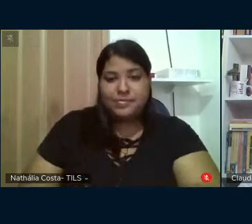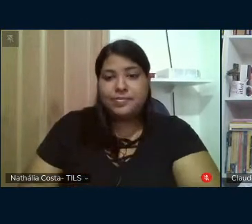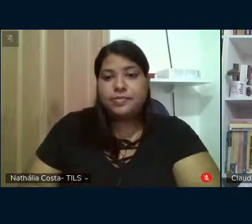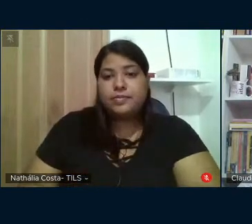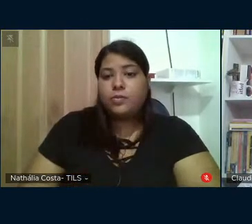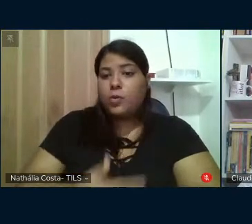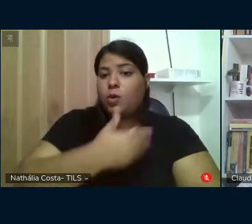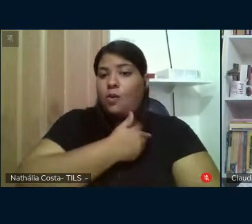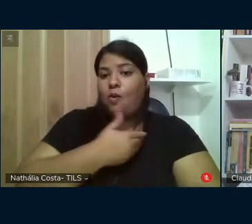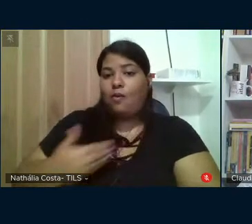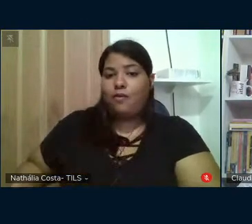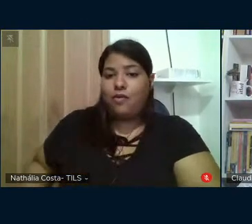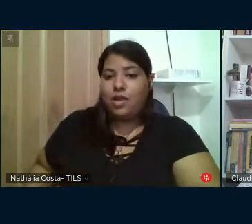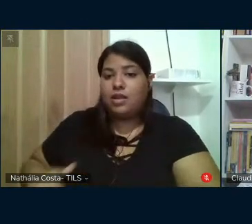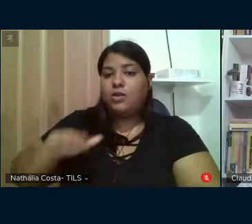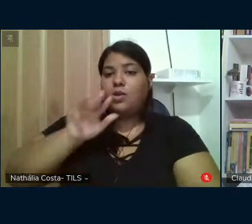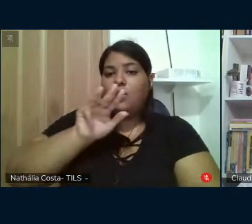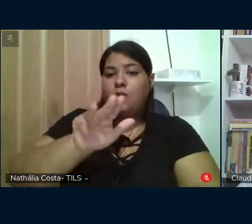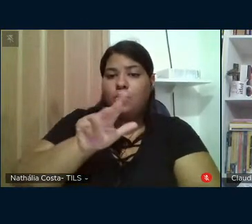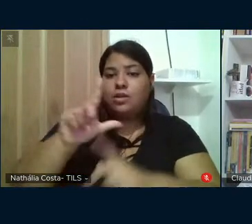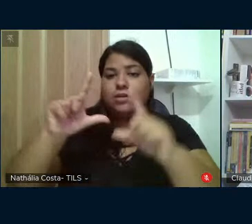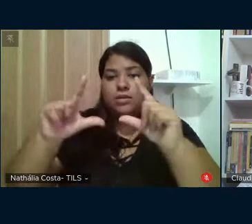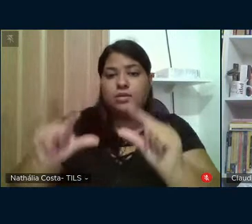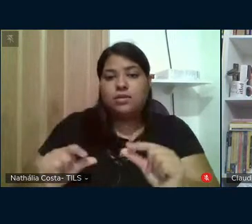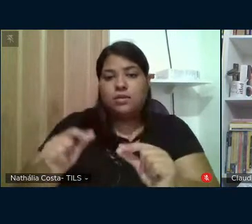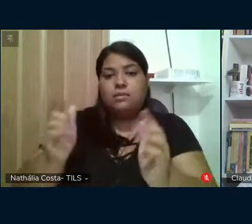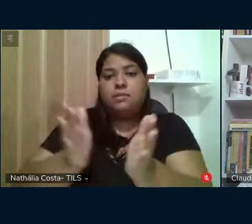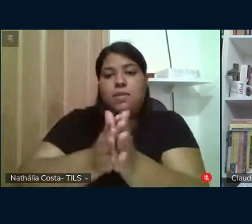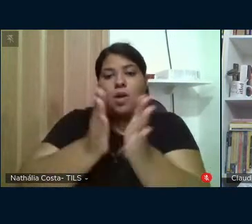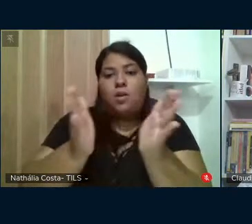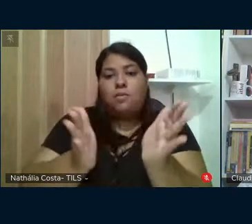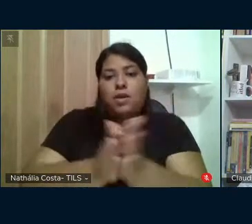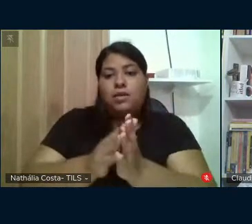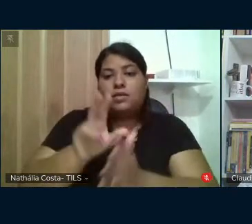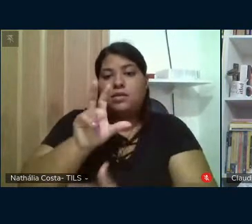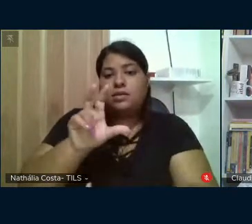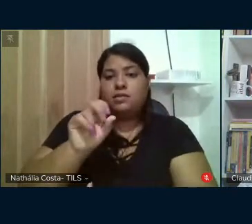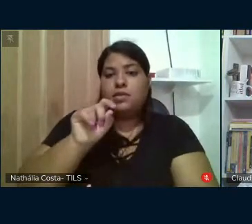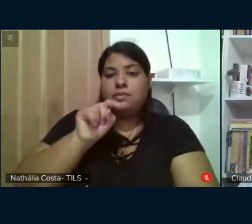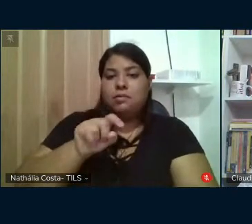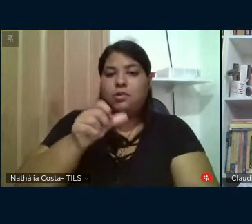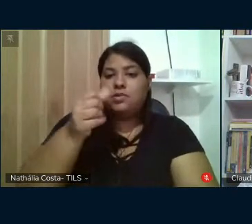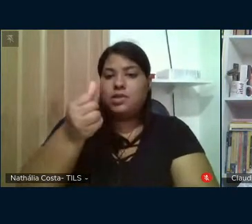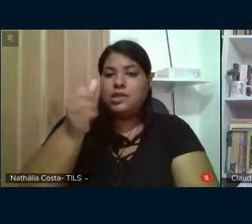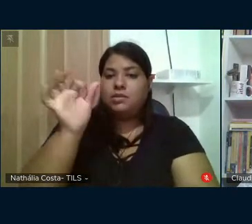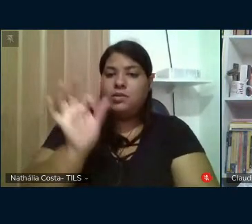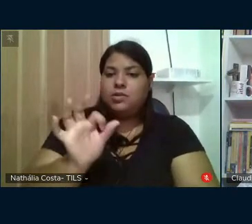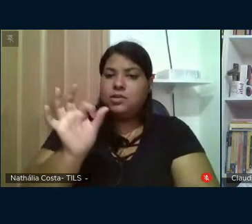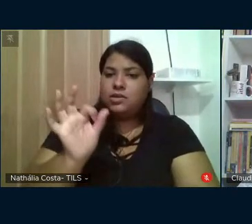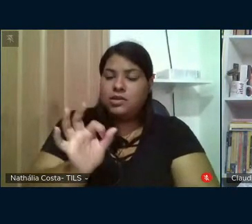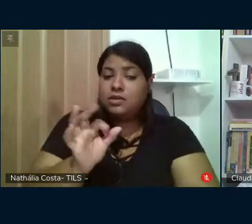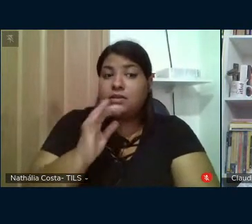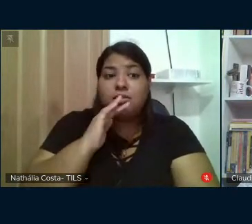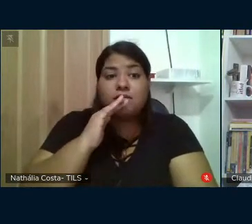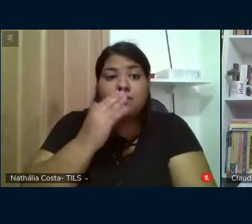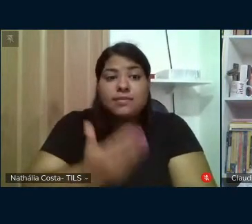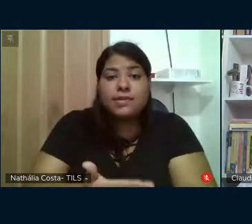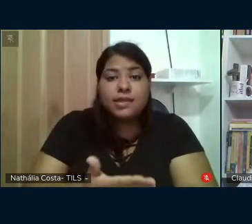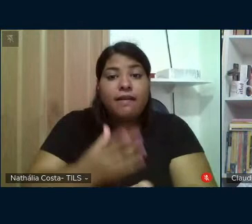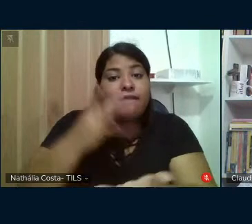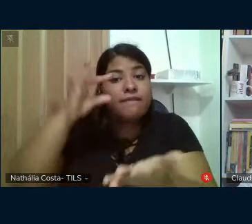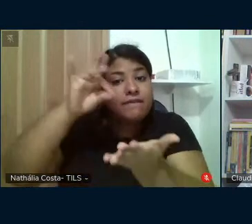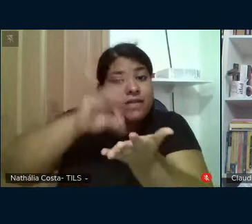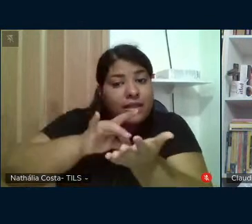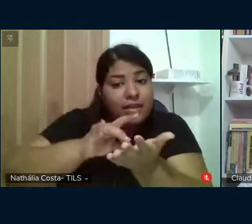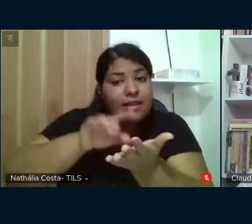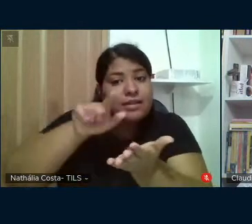Lula reduziu a pobreza do país em 50,6 mostra estudo. Pasmem, são verdadeiras tanto